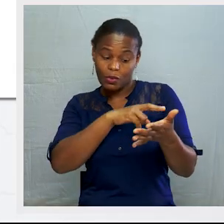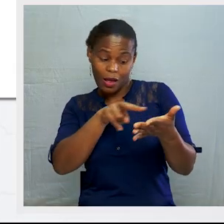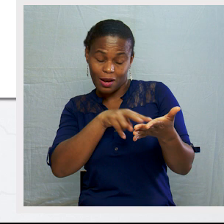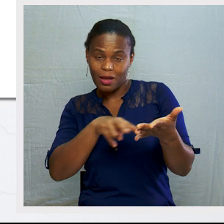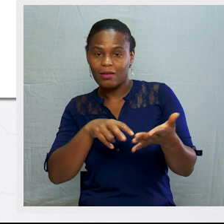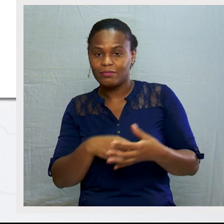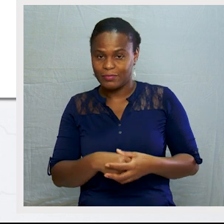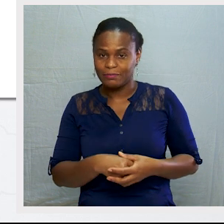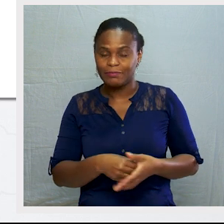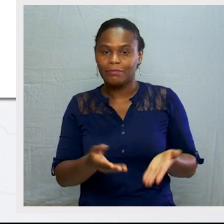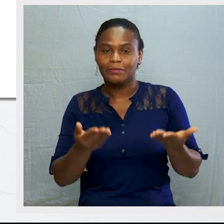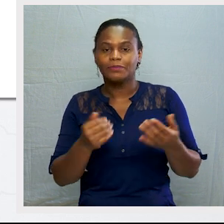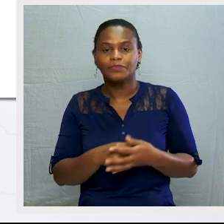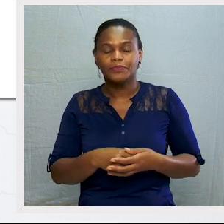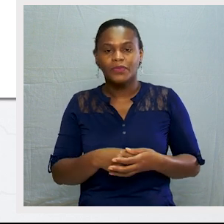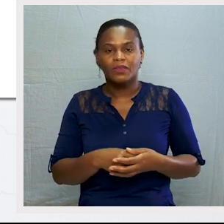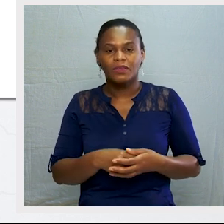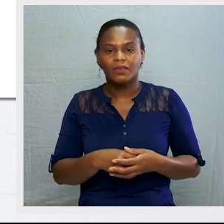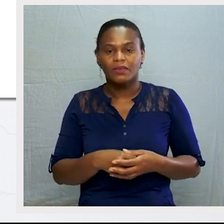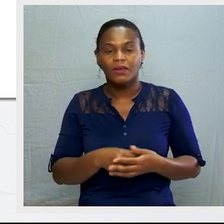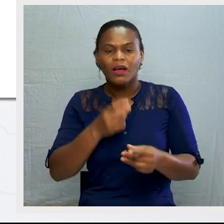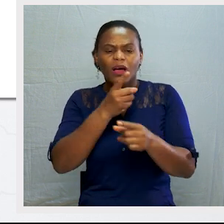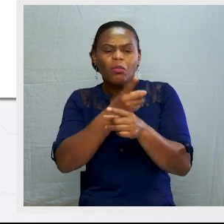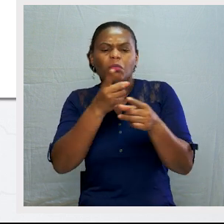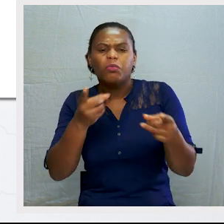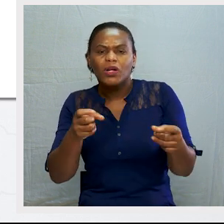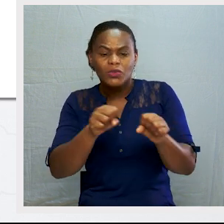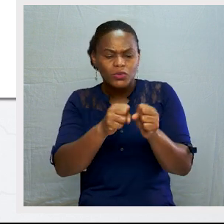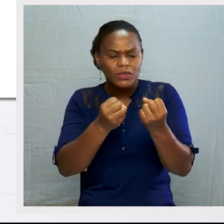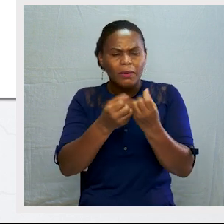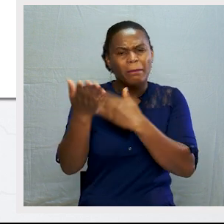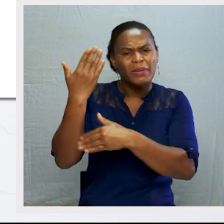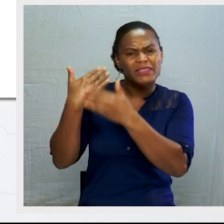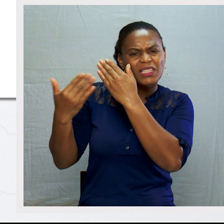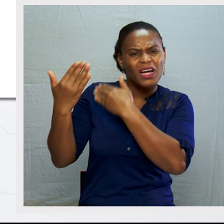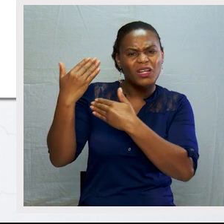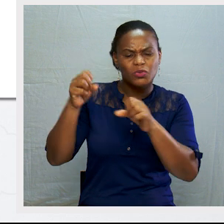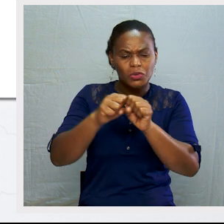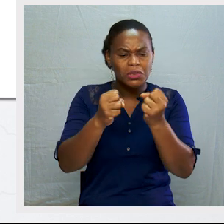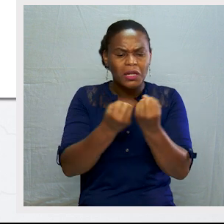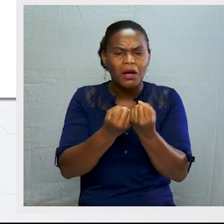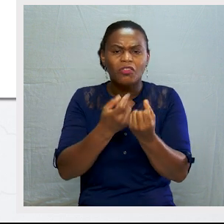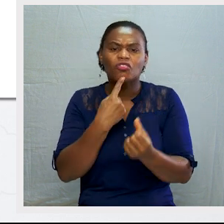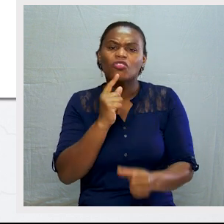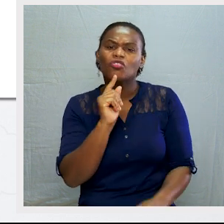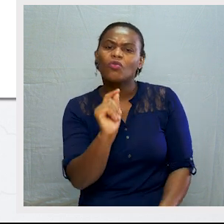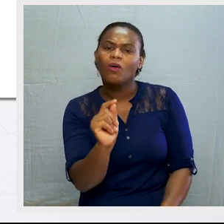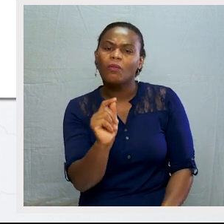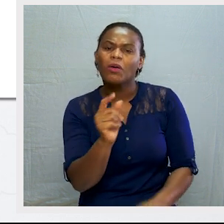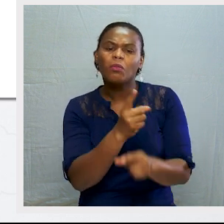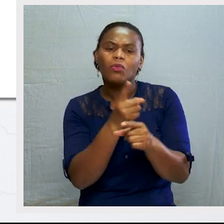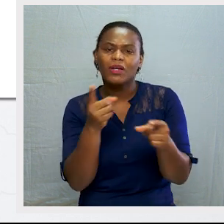Leem comigo. Vamos lá. Por que é que a sociedade no passado era chamada